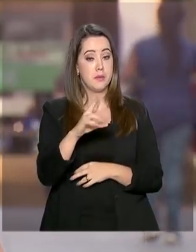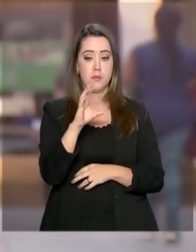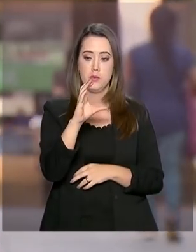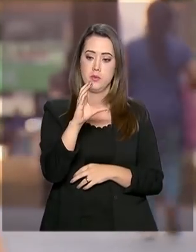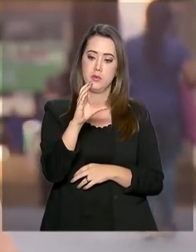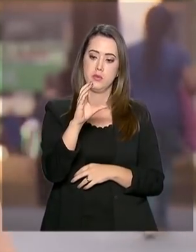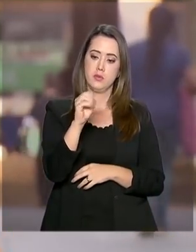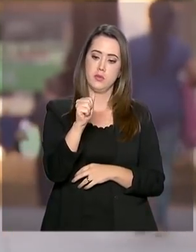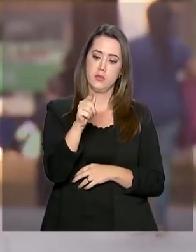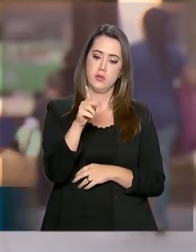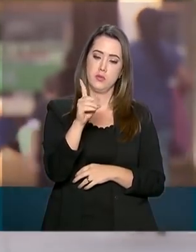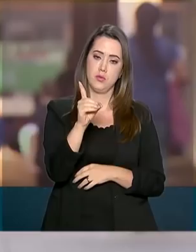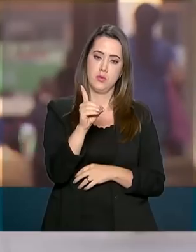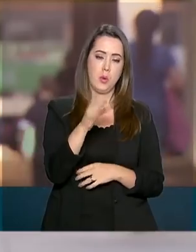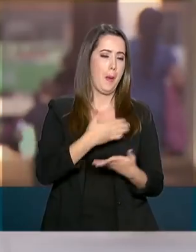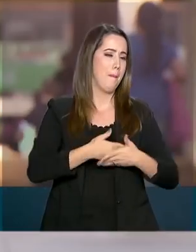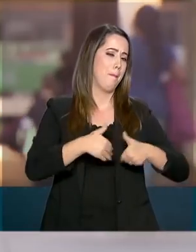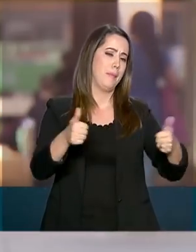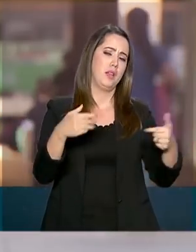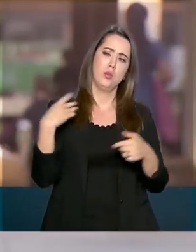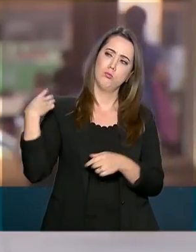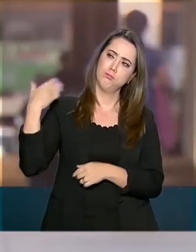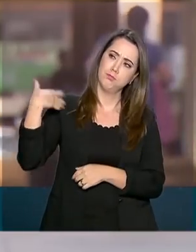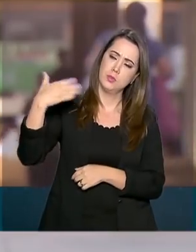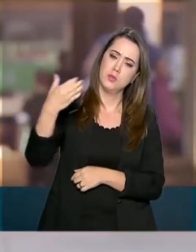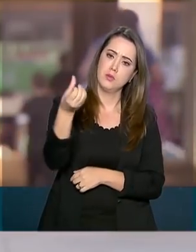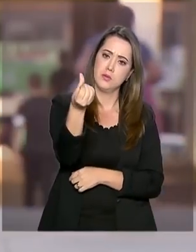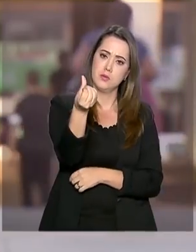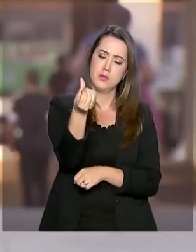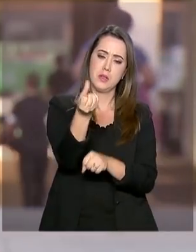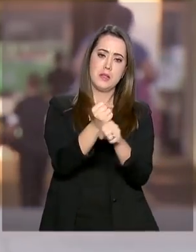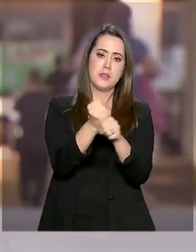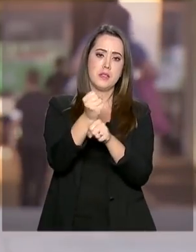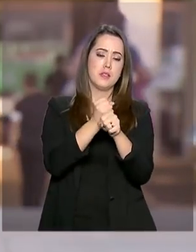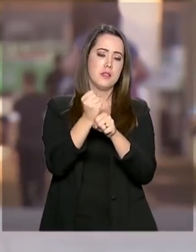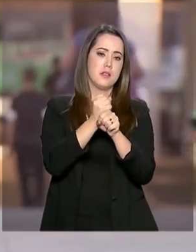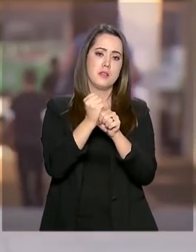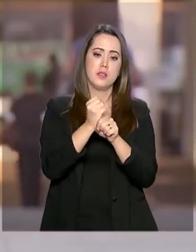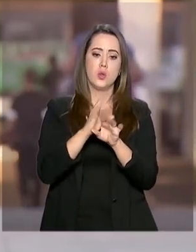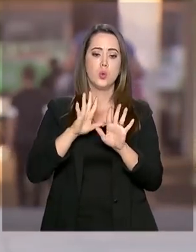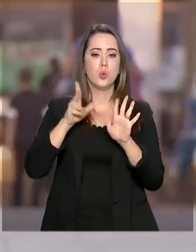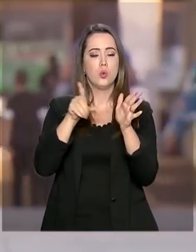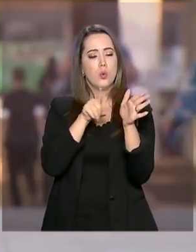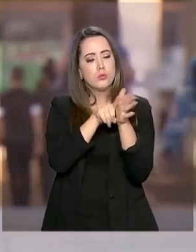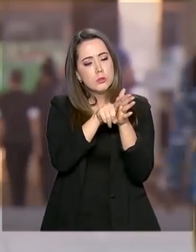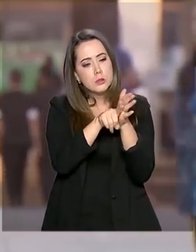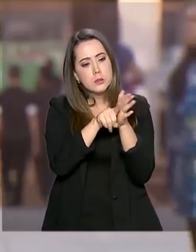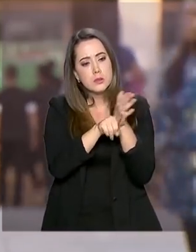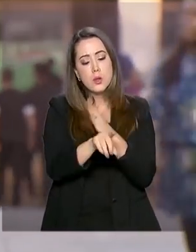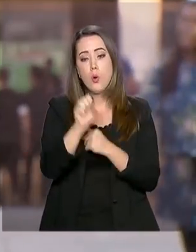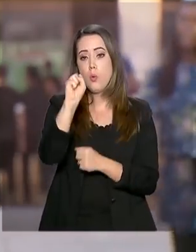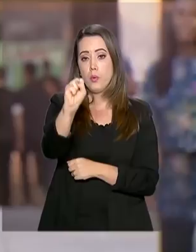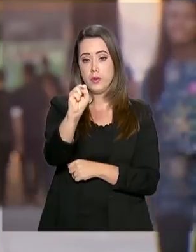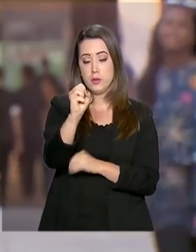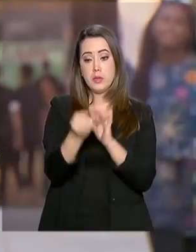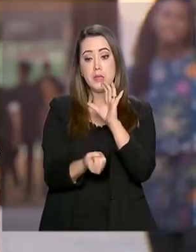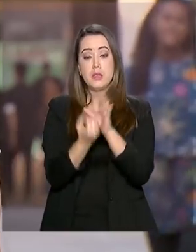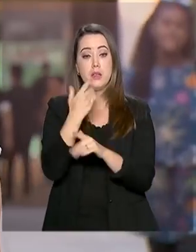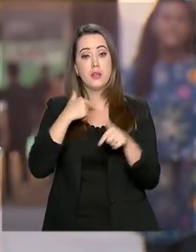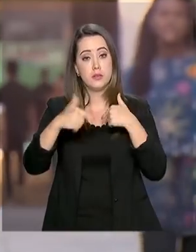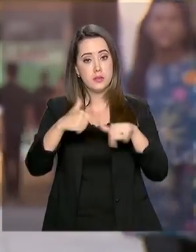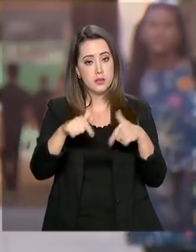2019 foi o melhor dos últimos seis anos. Todos os setores pesquisados, que são oito, criaram empregos